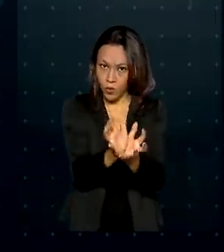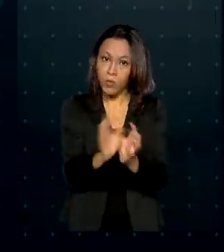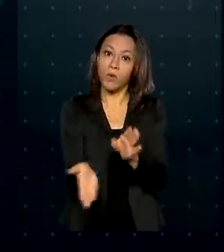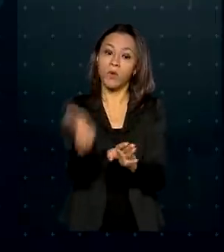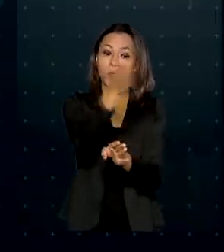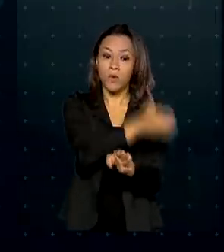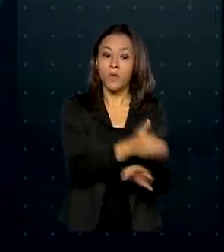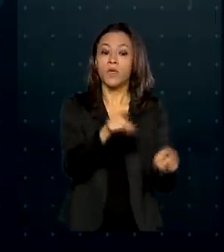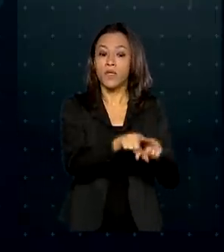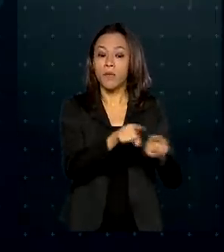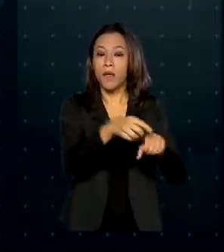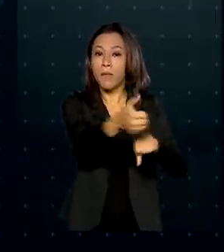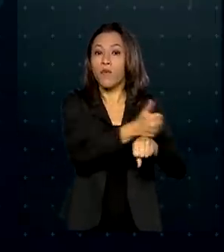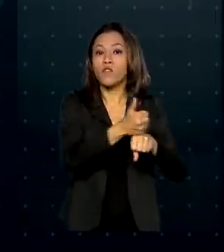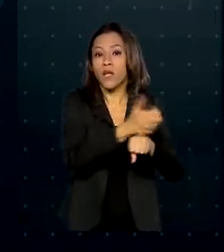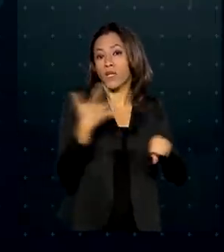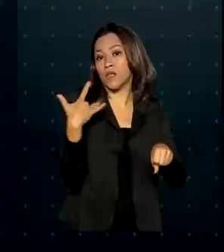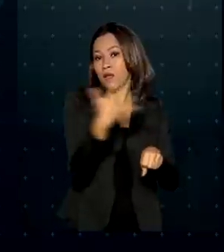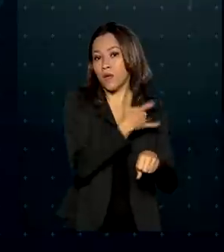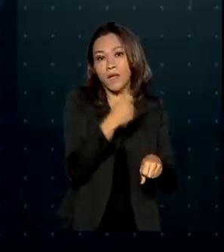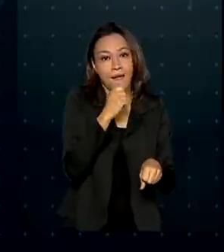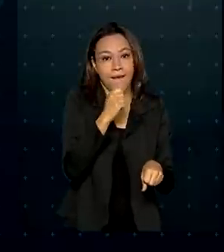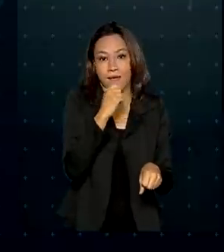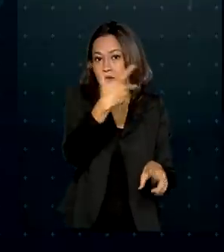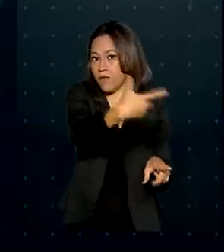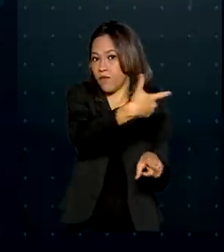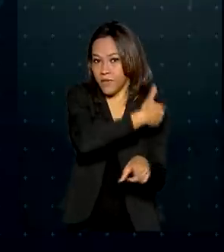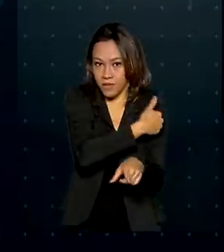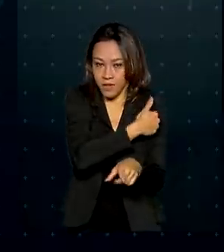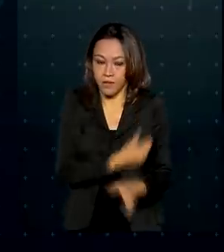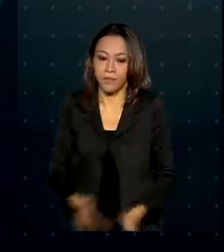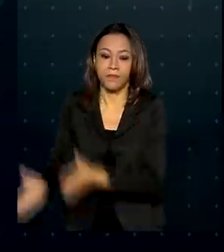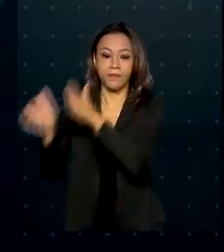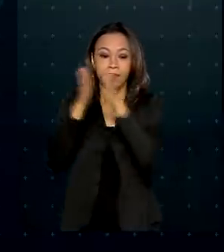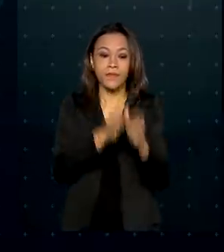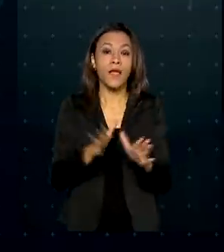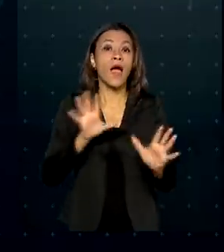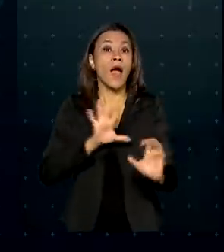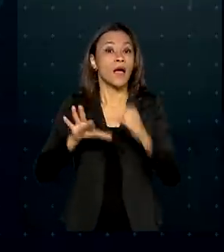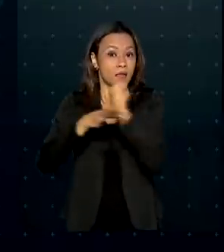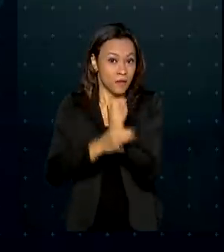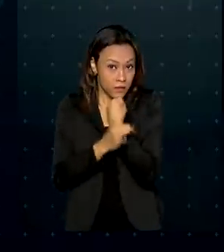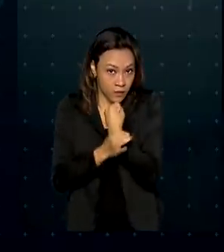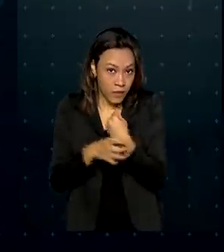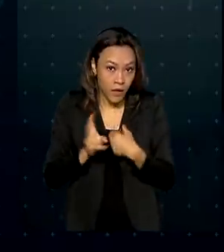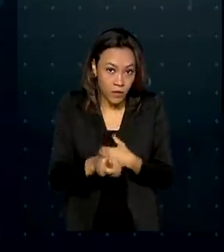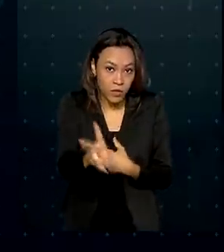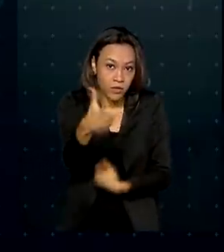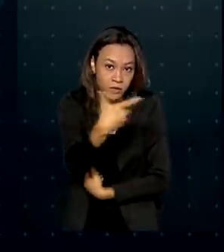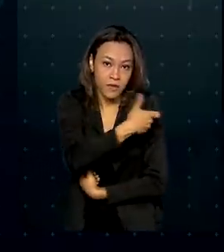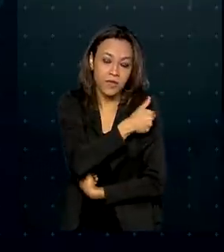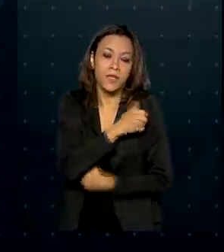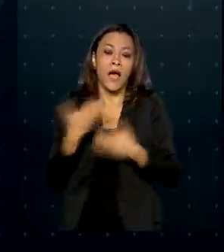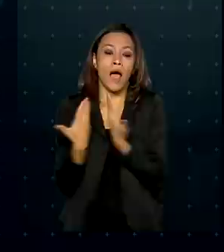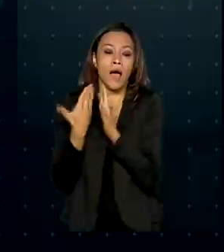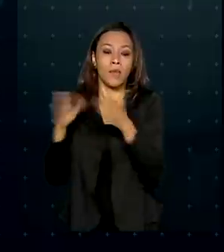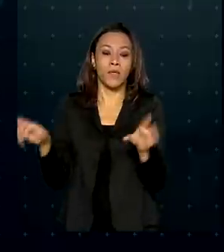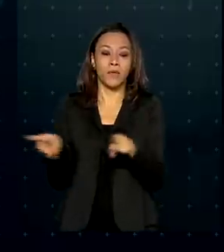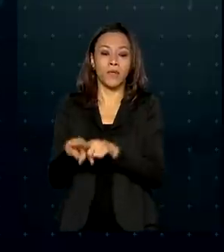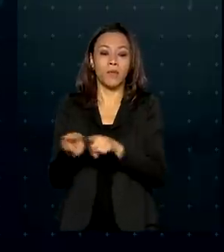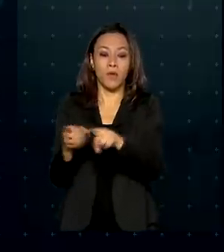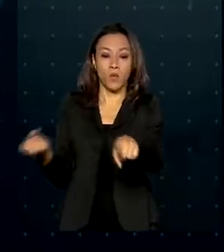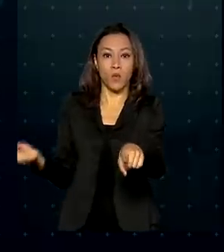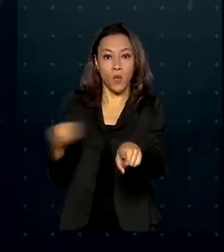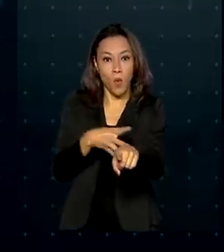trabalhadores de saúde, que ainda não foram vacinados. Para garantir a imunização, o Ministério também abriu, nesta quinta, novo